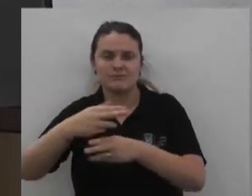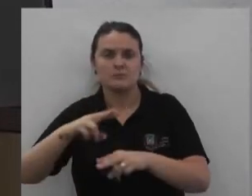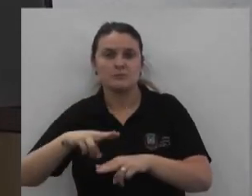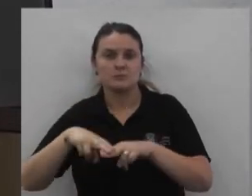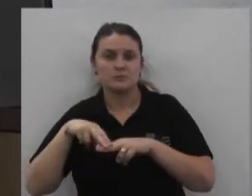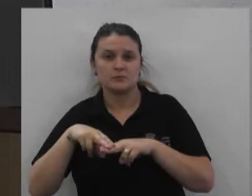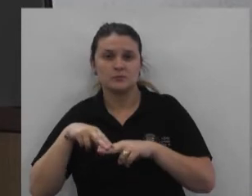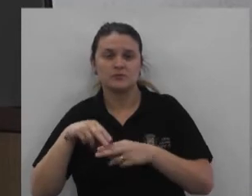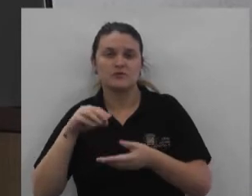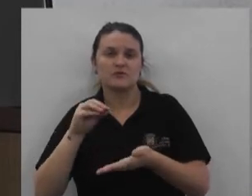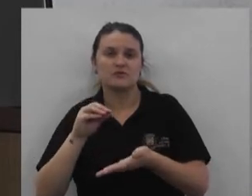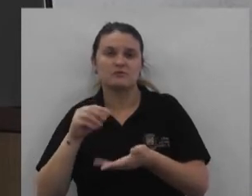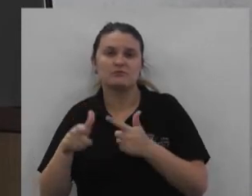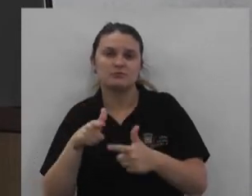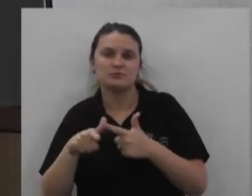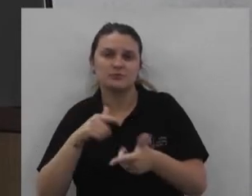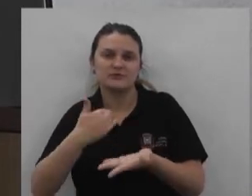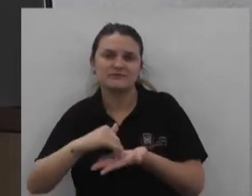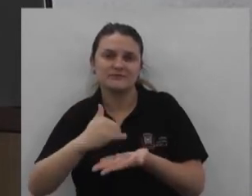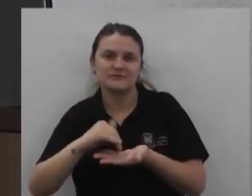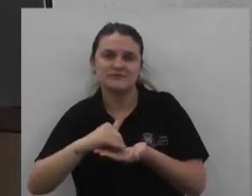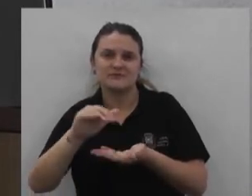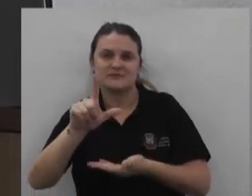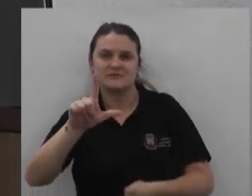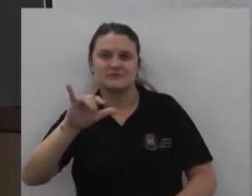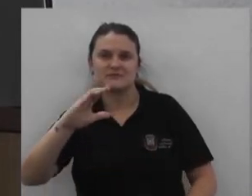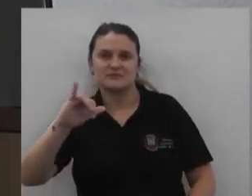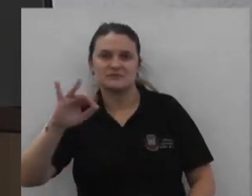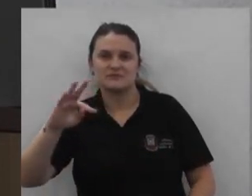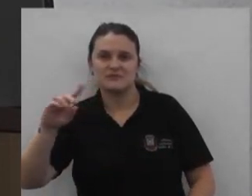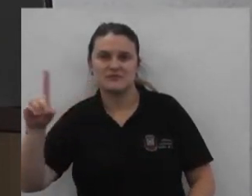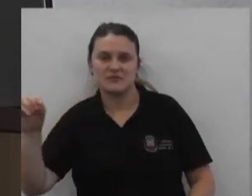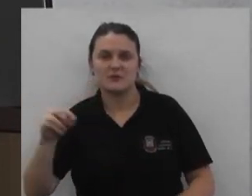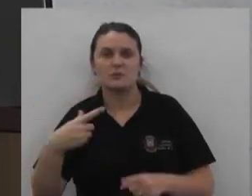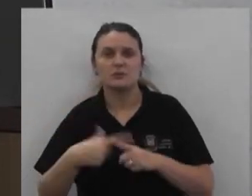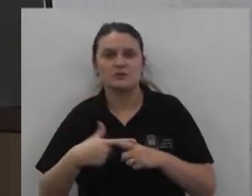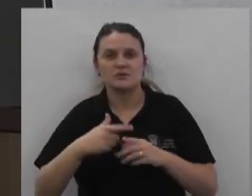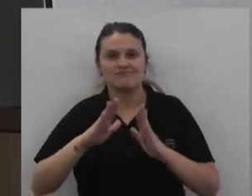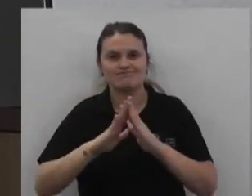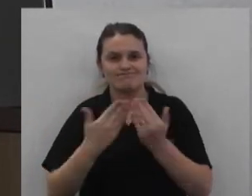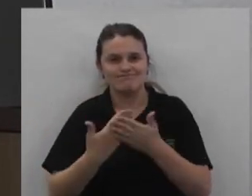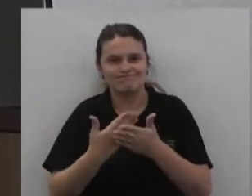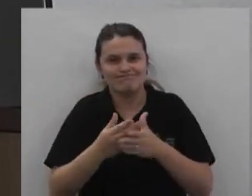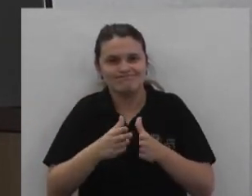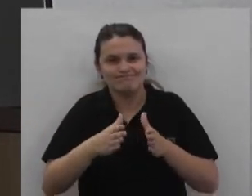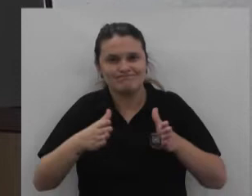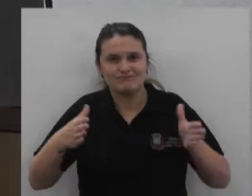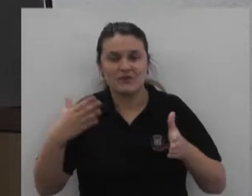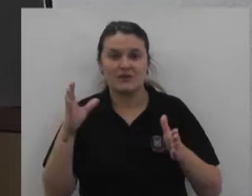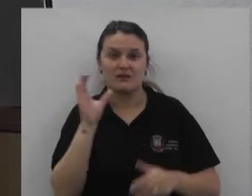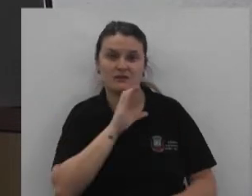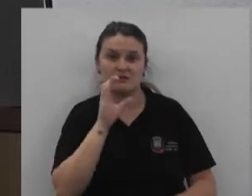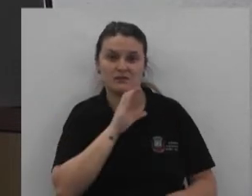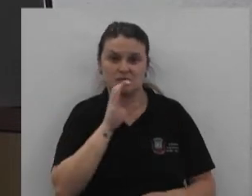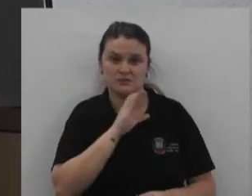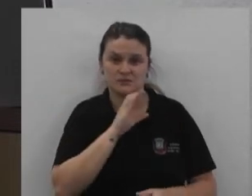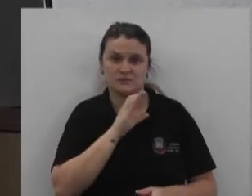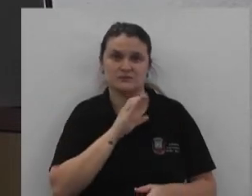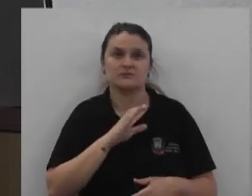questão De licitação Que começou Não terminou A ampliação Na verdade É um processo Bem mais rápido